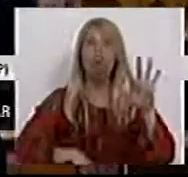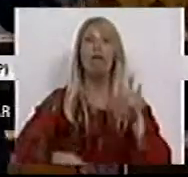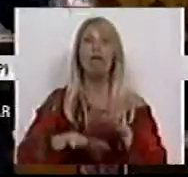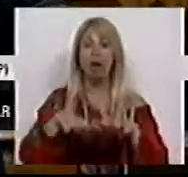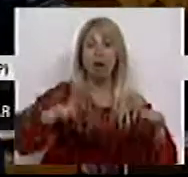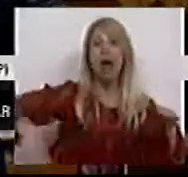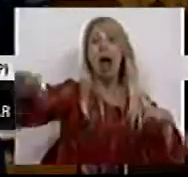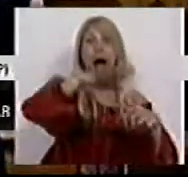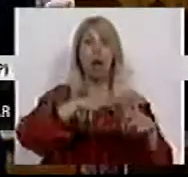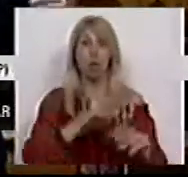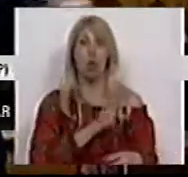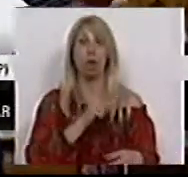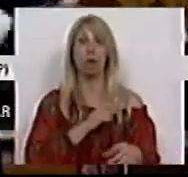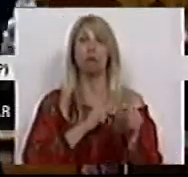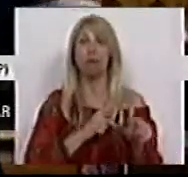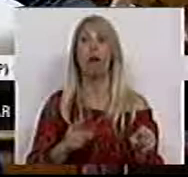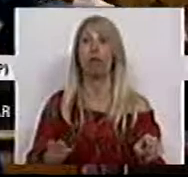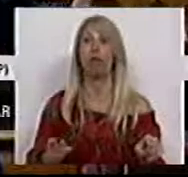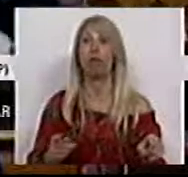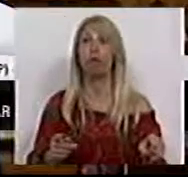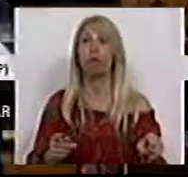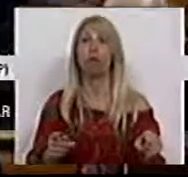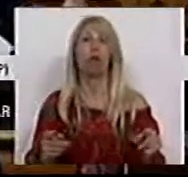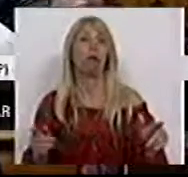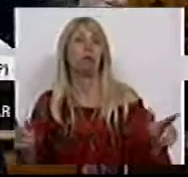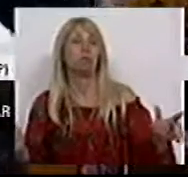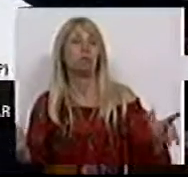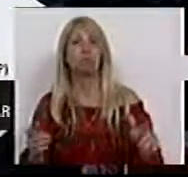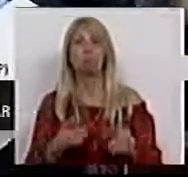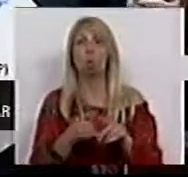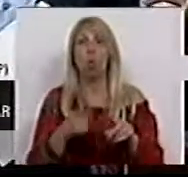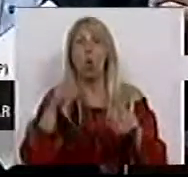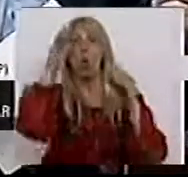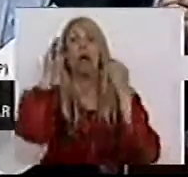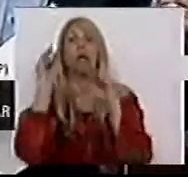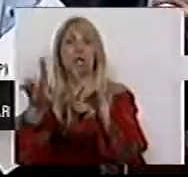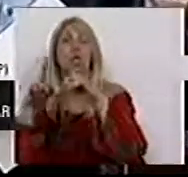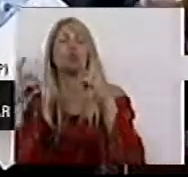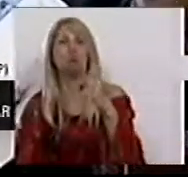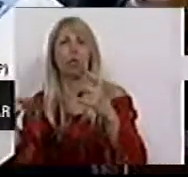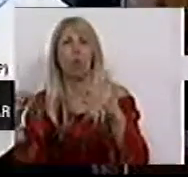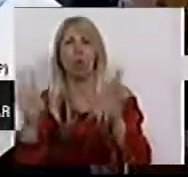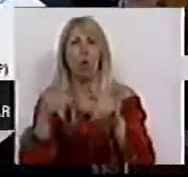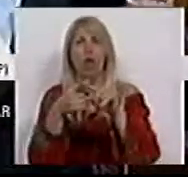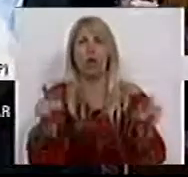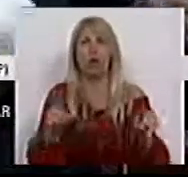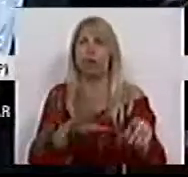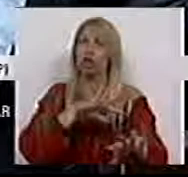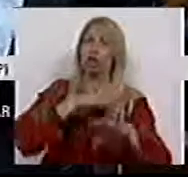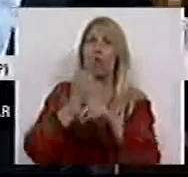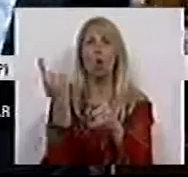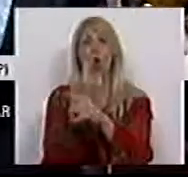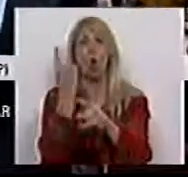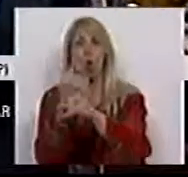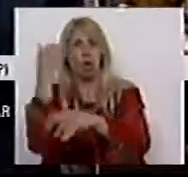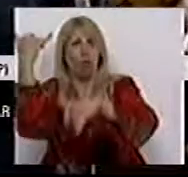campus universitário, não distingue muito, ou no ensino secundário, de outras atividades violentas em meio escolar. Portanto, há